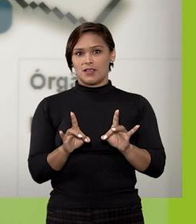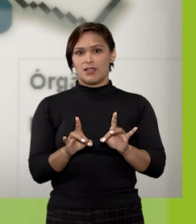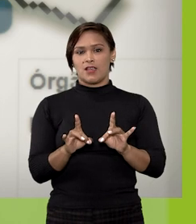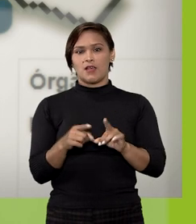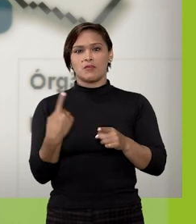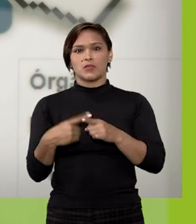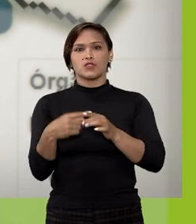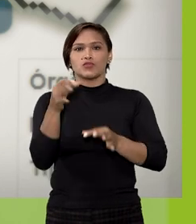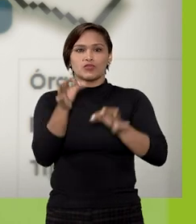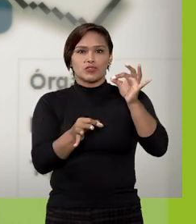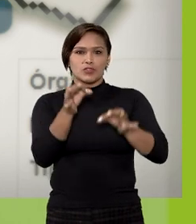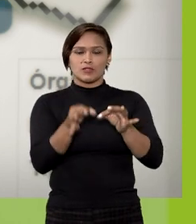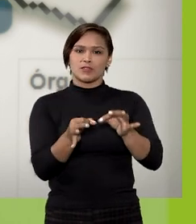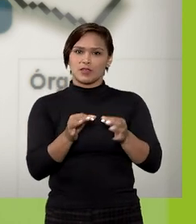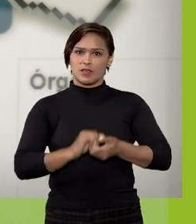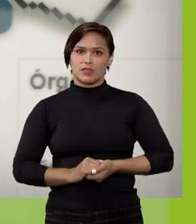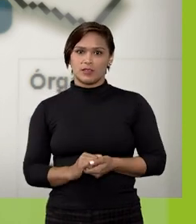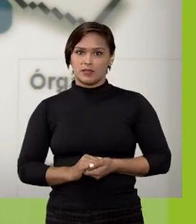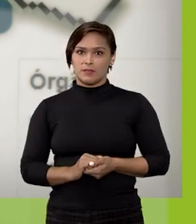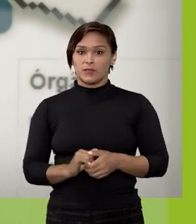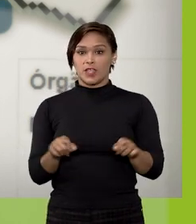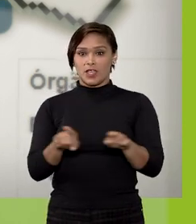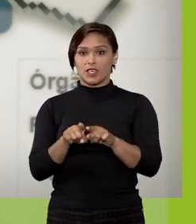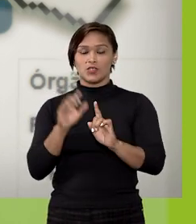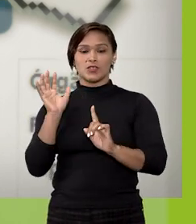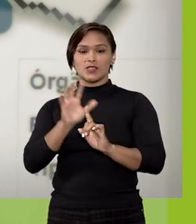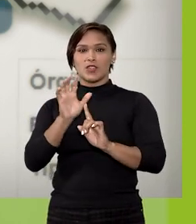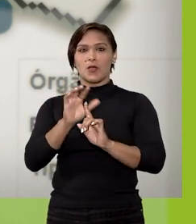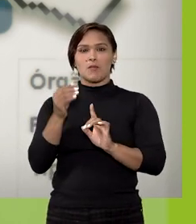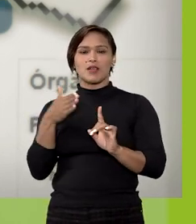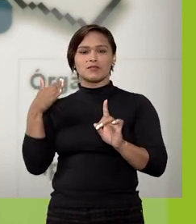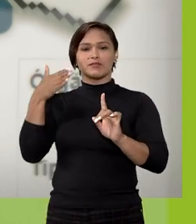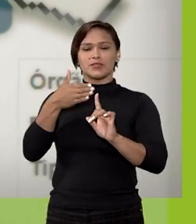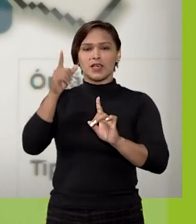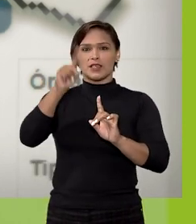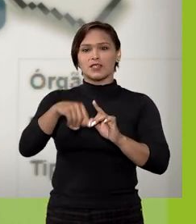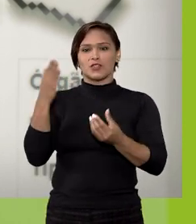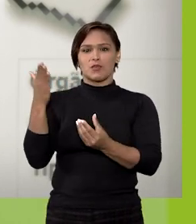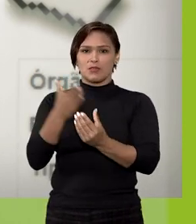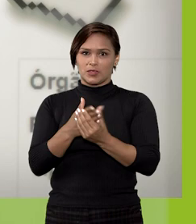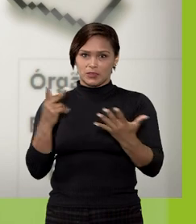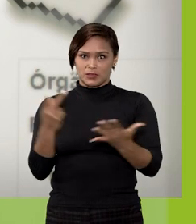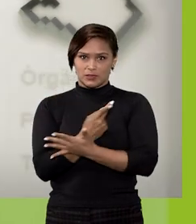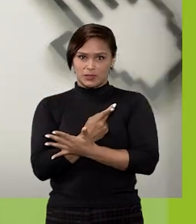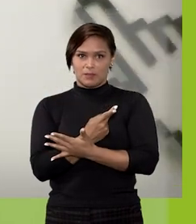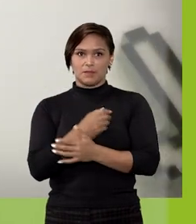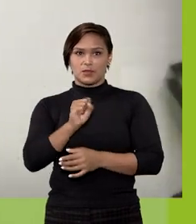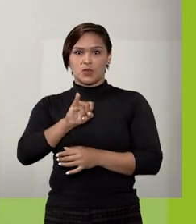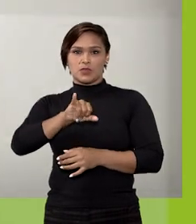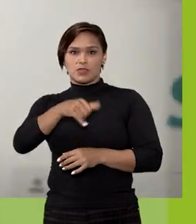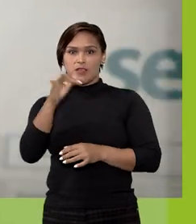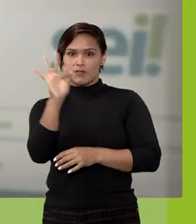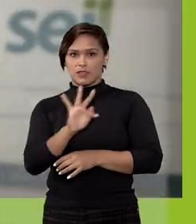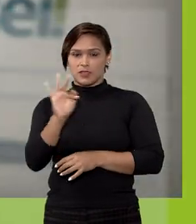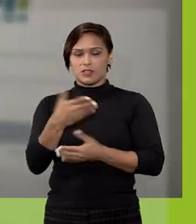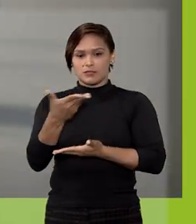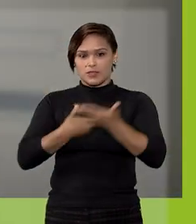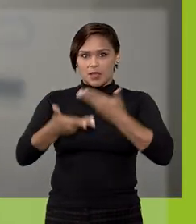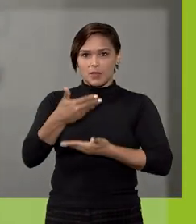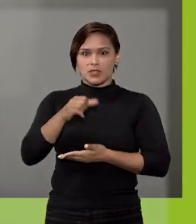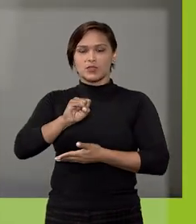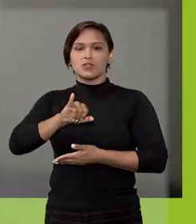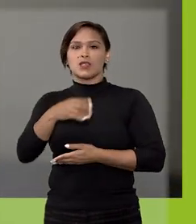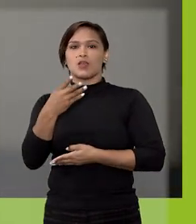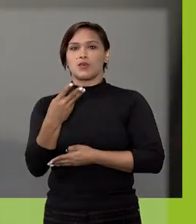devidamente justificados. E isso tem impacto direto na instrução processual. O SEI Federação é parte do